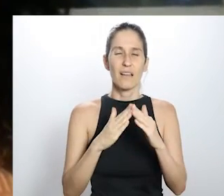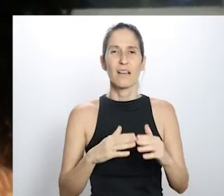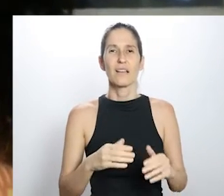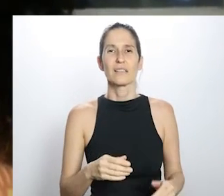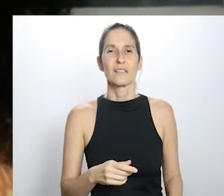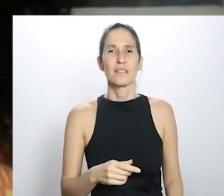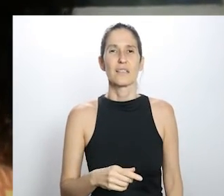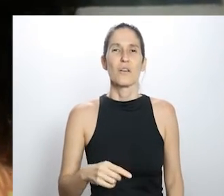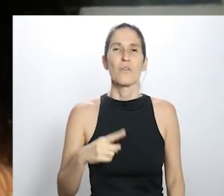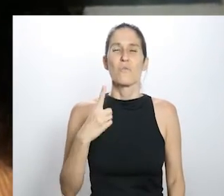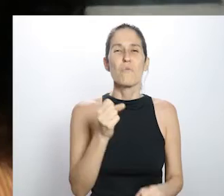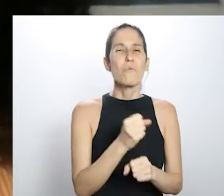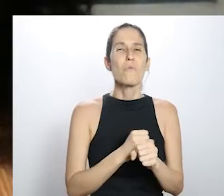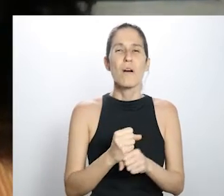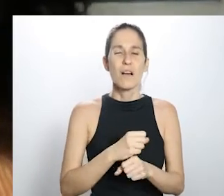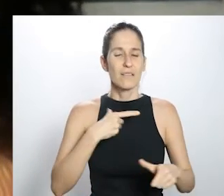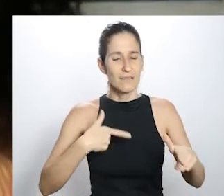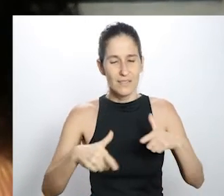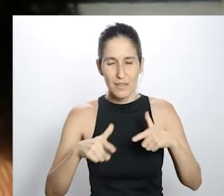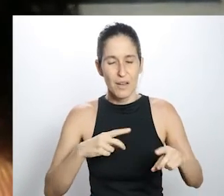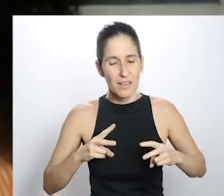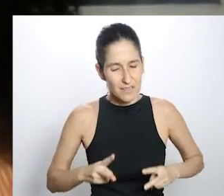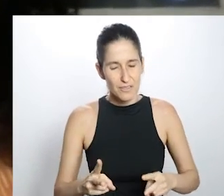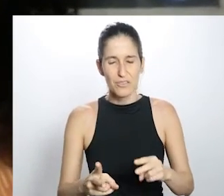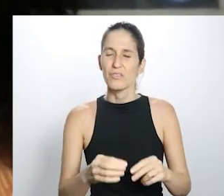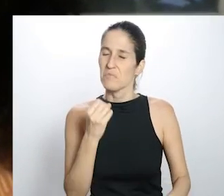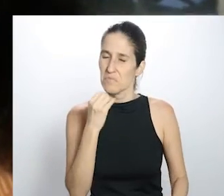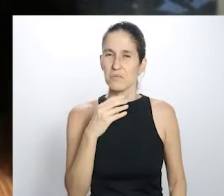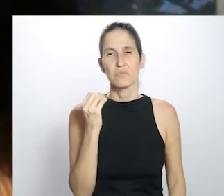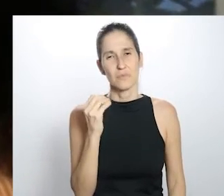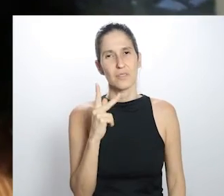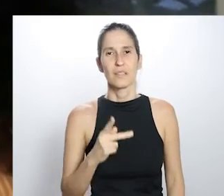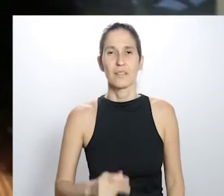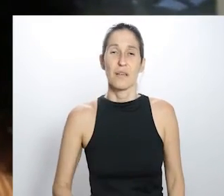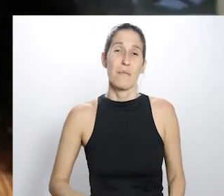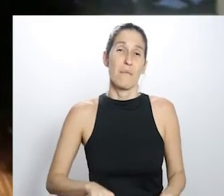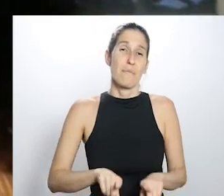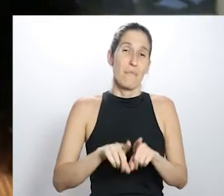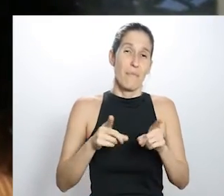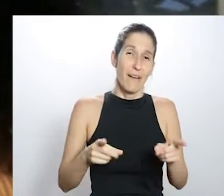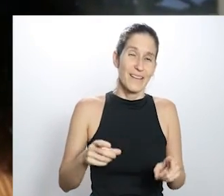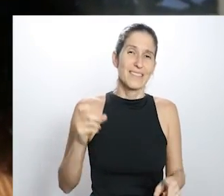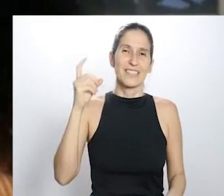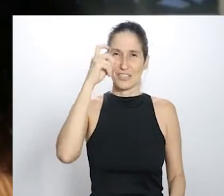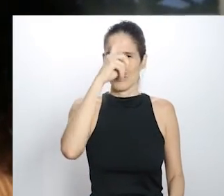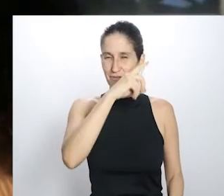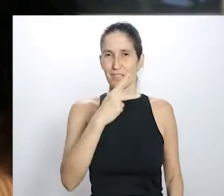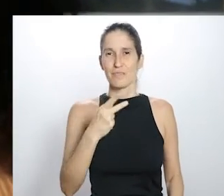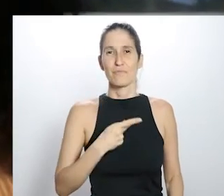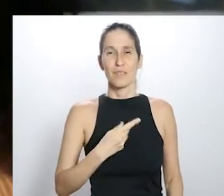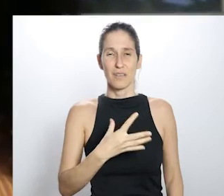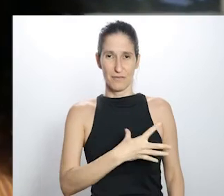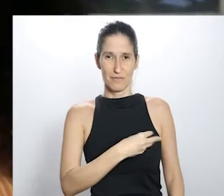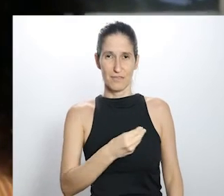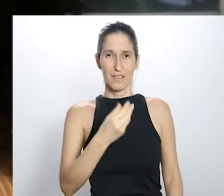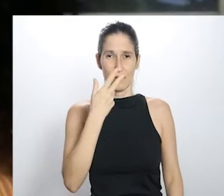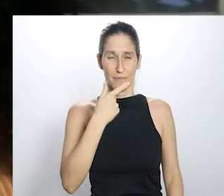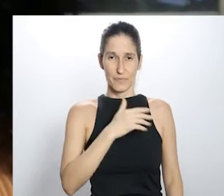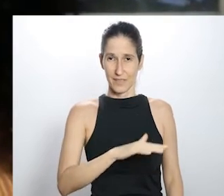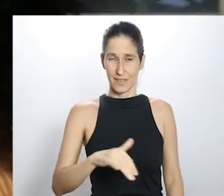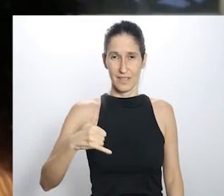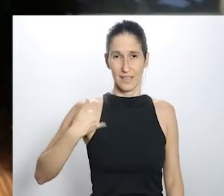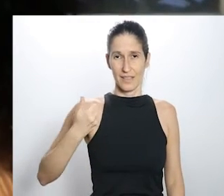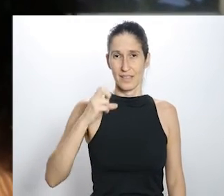ano. E realmente tenho, né? Mas a vida muda muito em casa. Eu tenho uma filha de cinco anos que não está indo na escola, né?